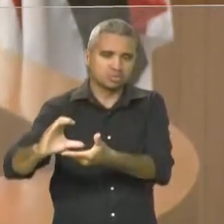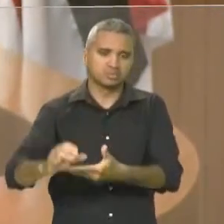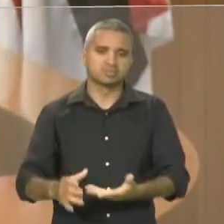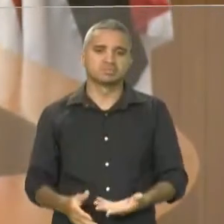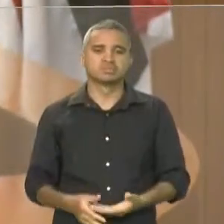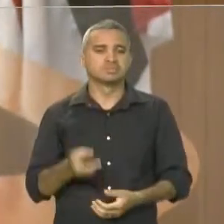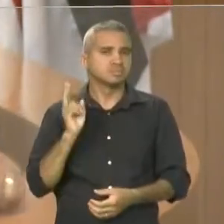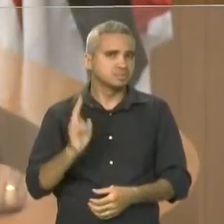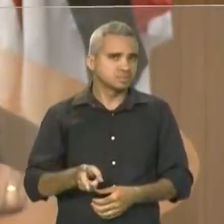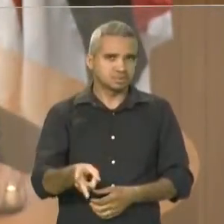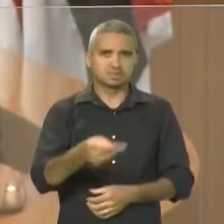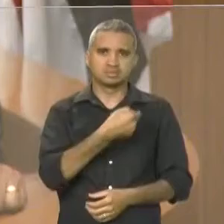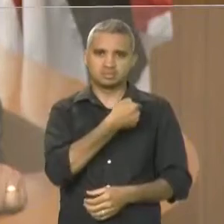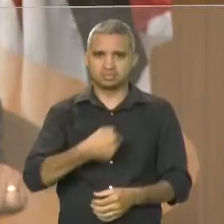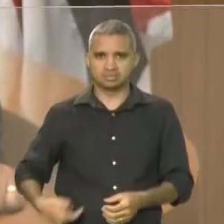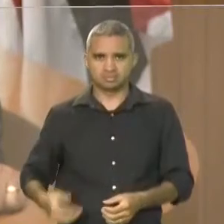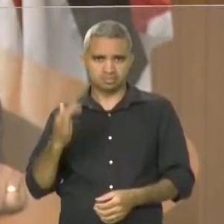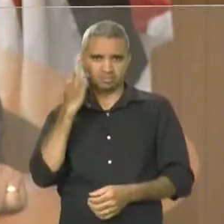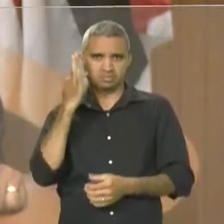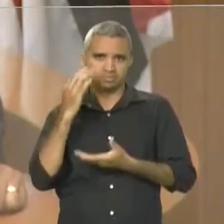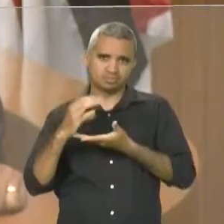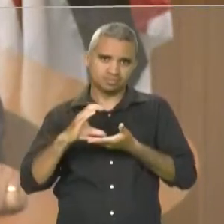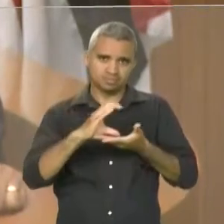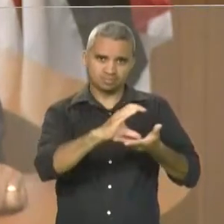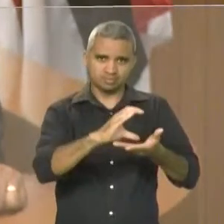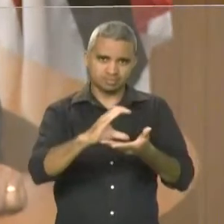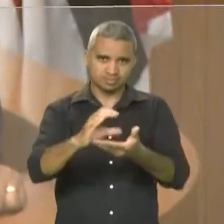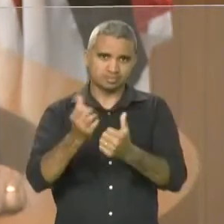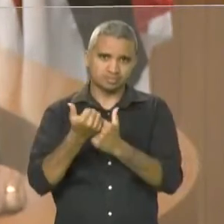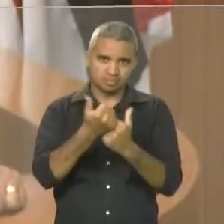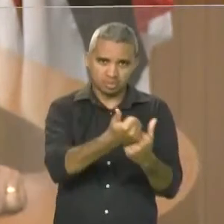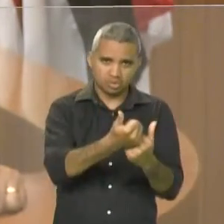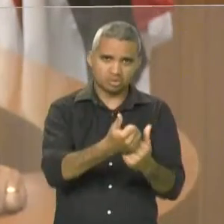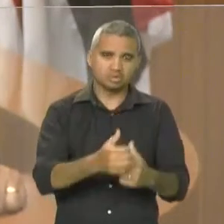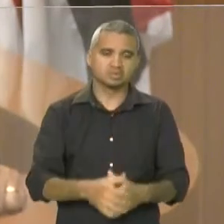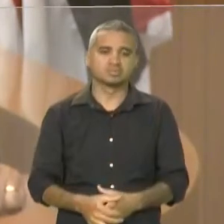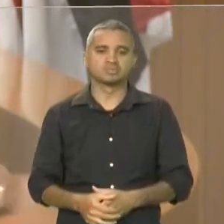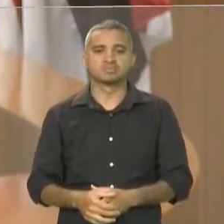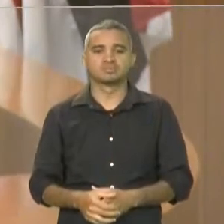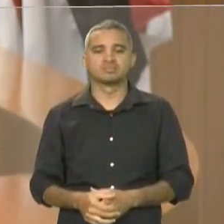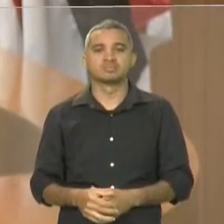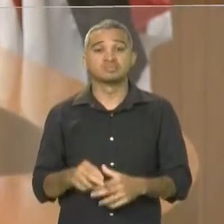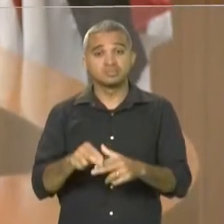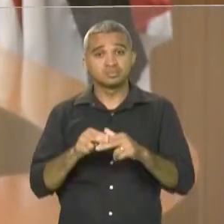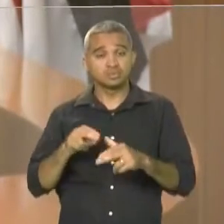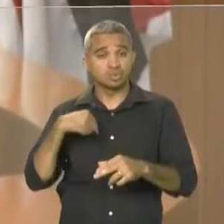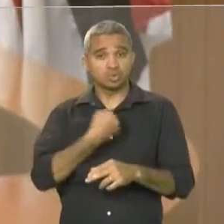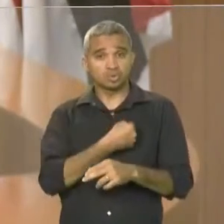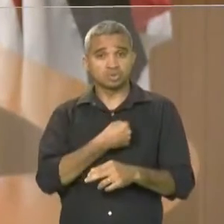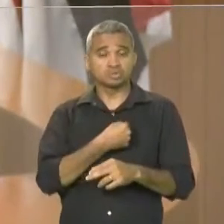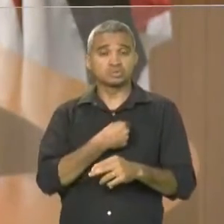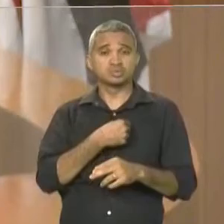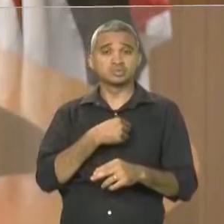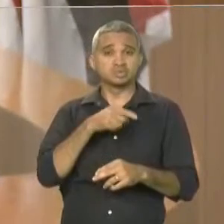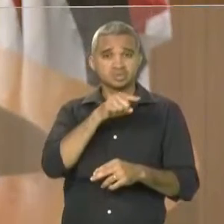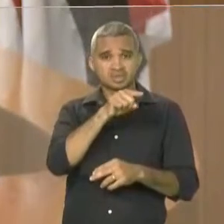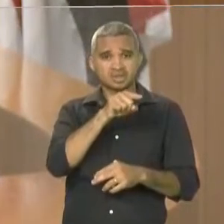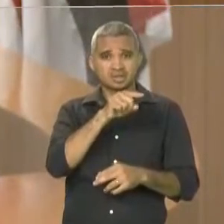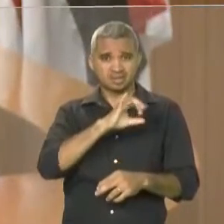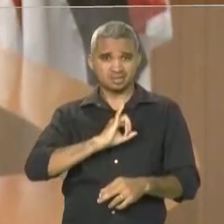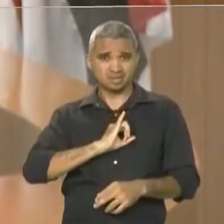apoio e aí com certeza fica cada vez mais estimulante os membros da Academia de Letras